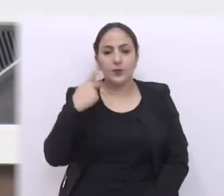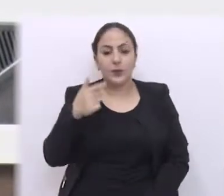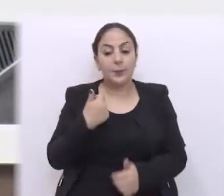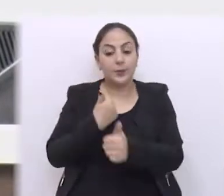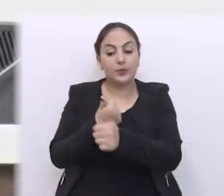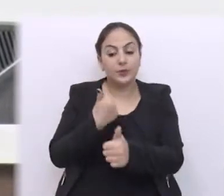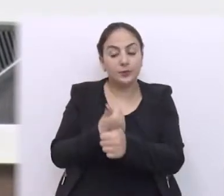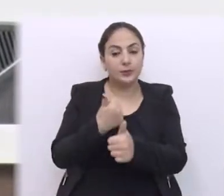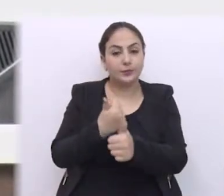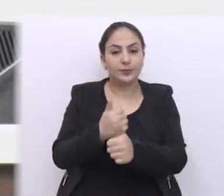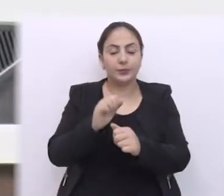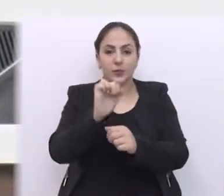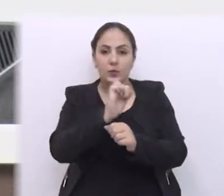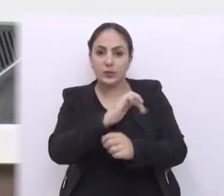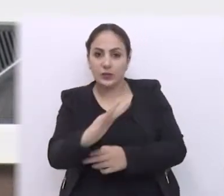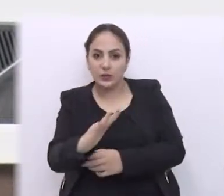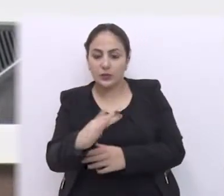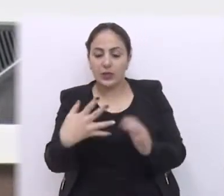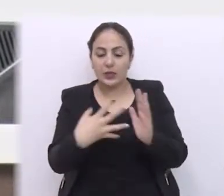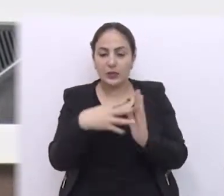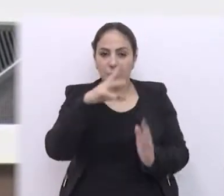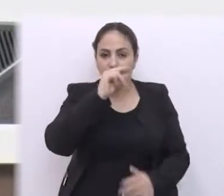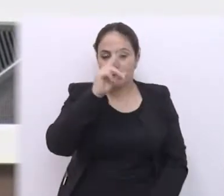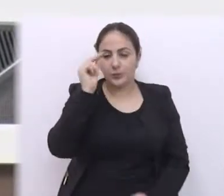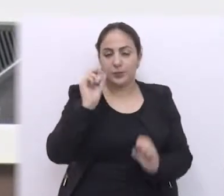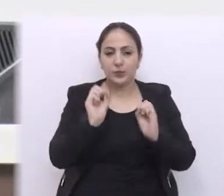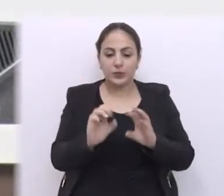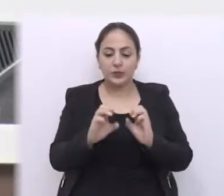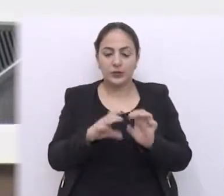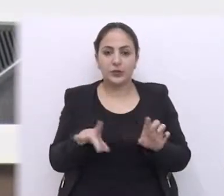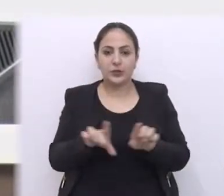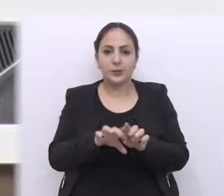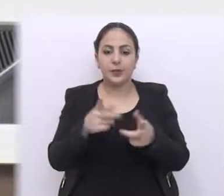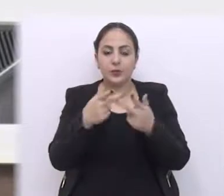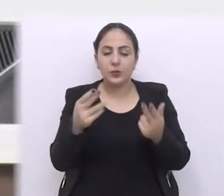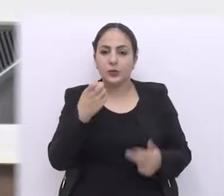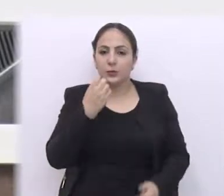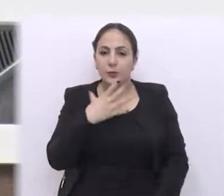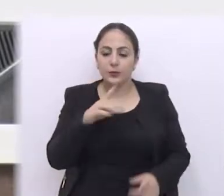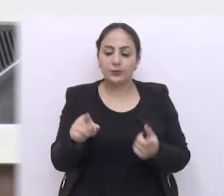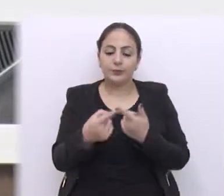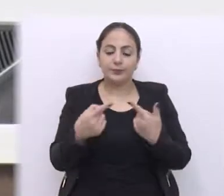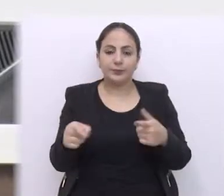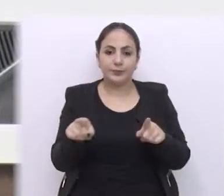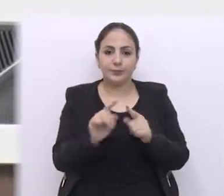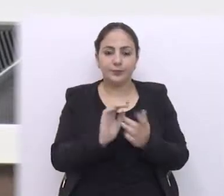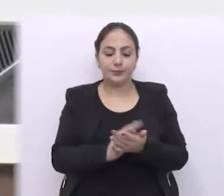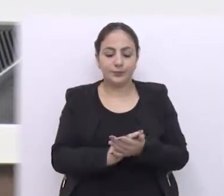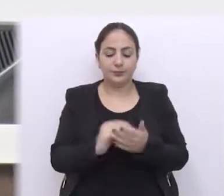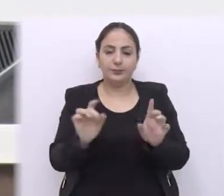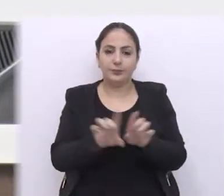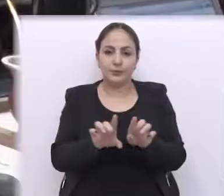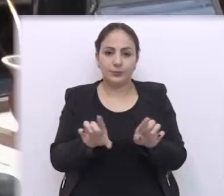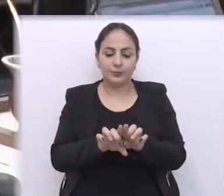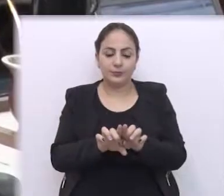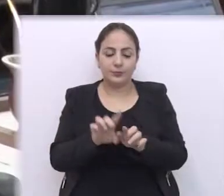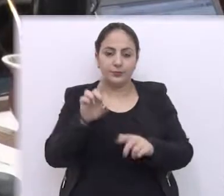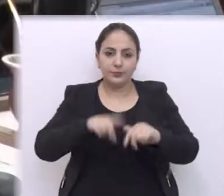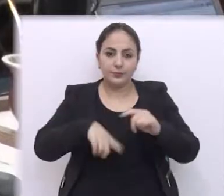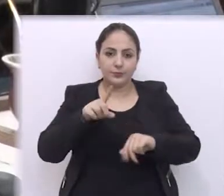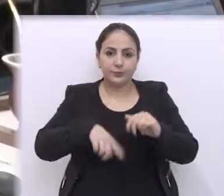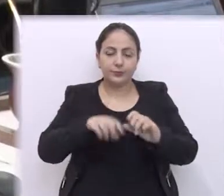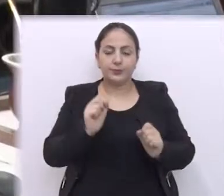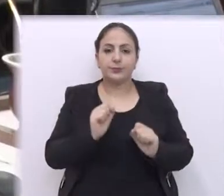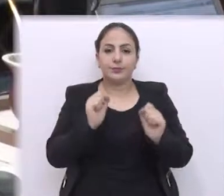parlamentar é aproximar os estudantes da rede municipal de ensino dos benefícios da música. Além